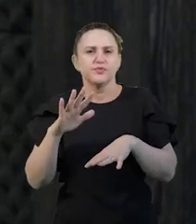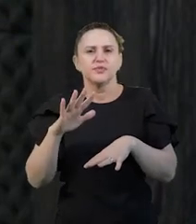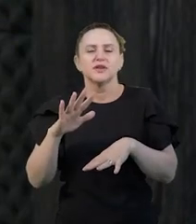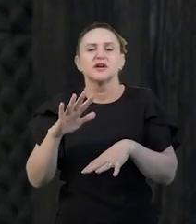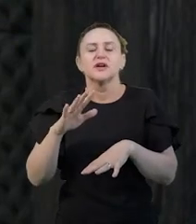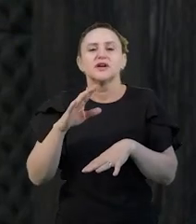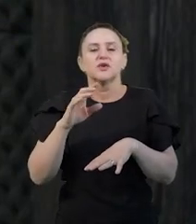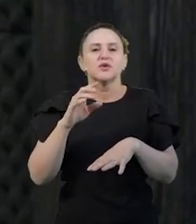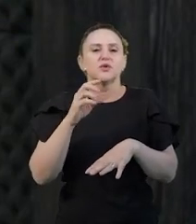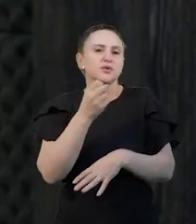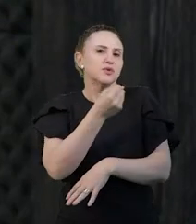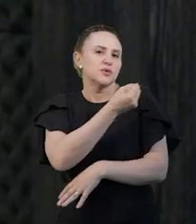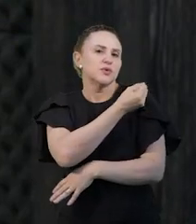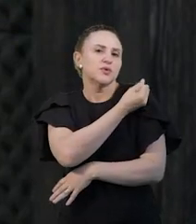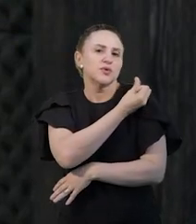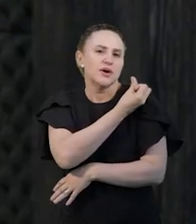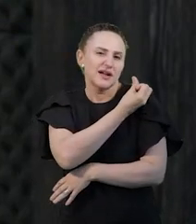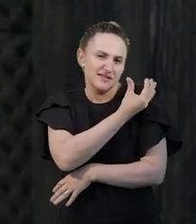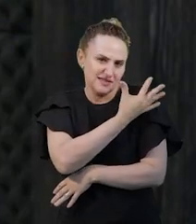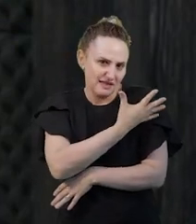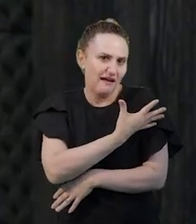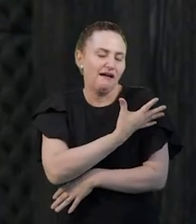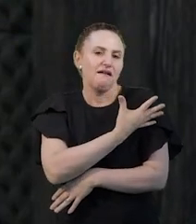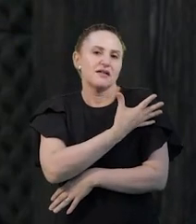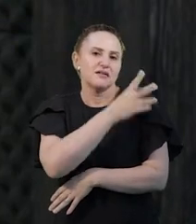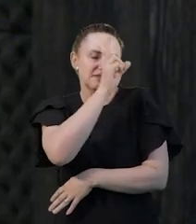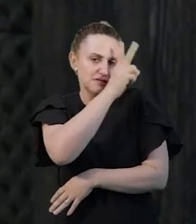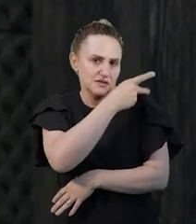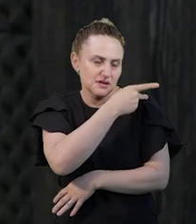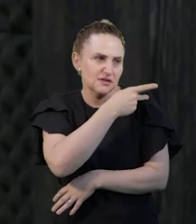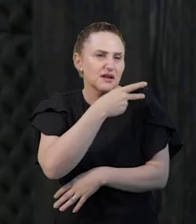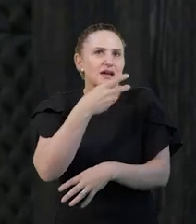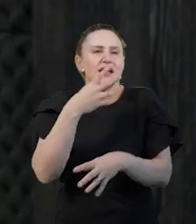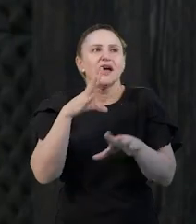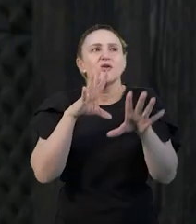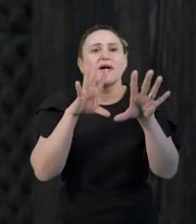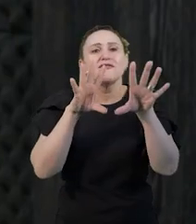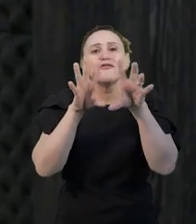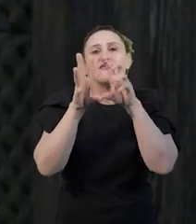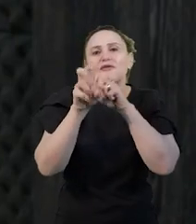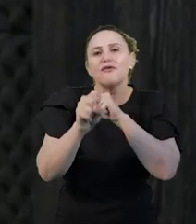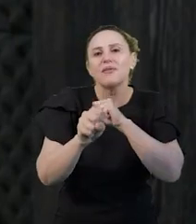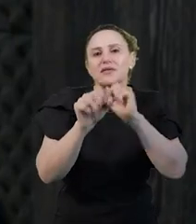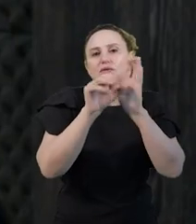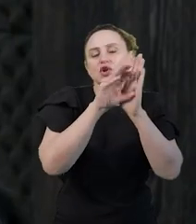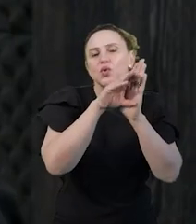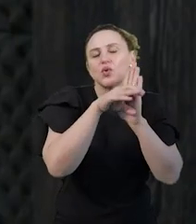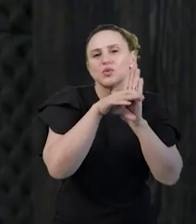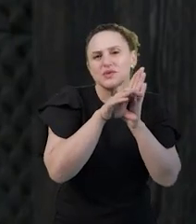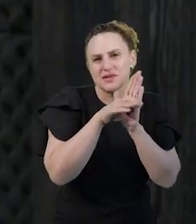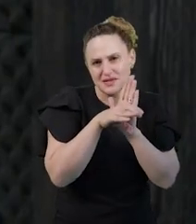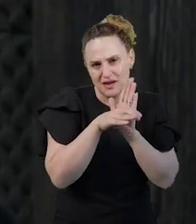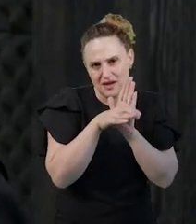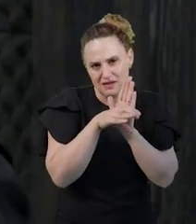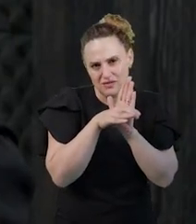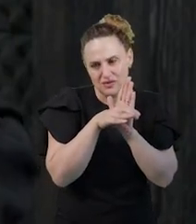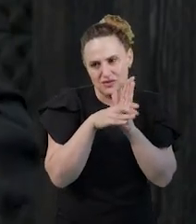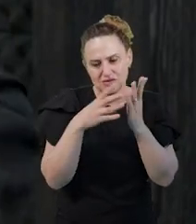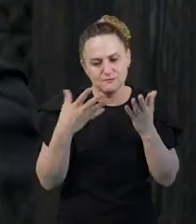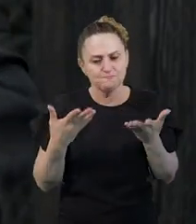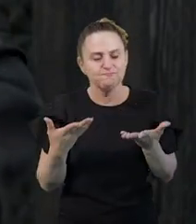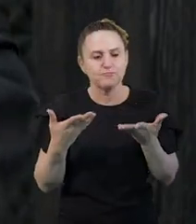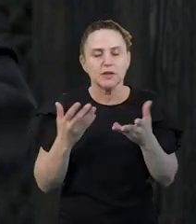de construção de conhecimento, de formação de conceitos, de proporcionar à criança a formação de conceitos.